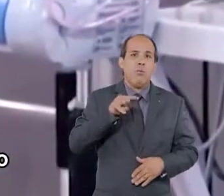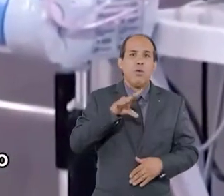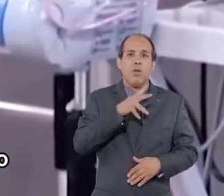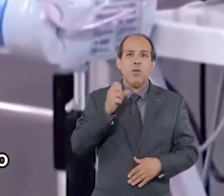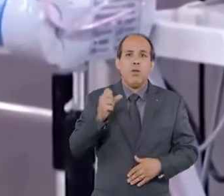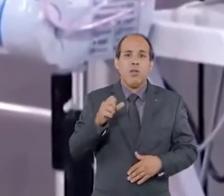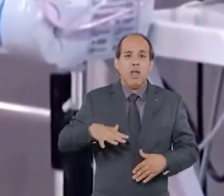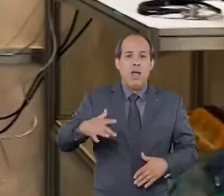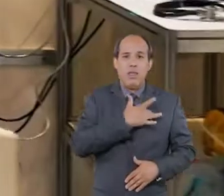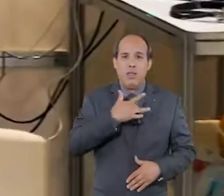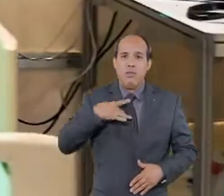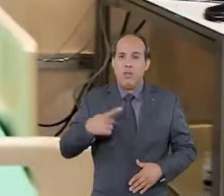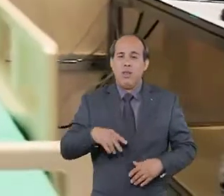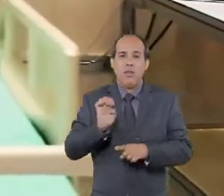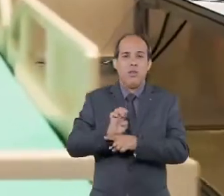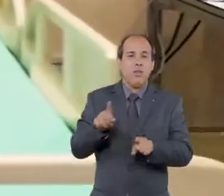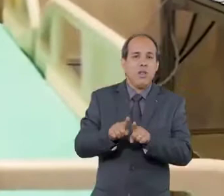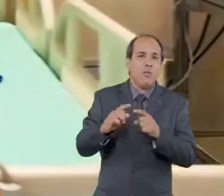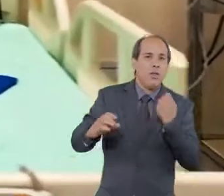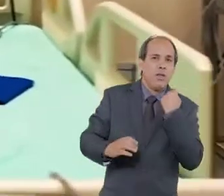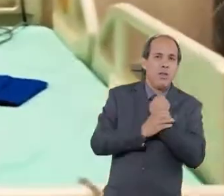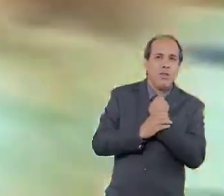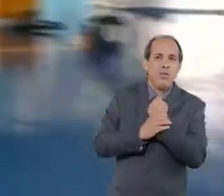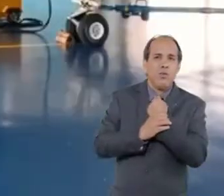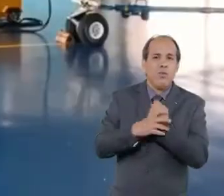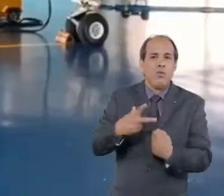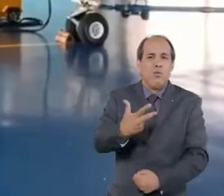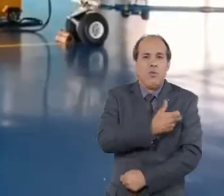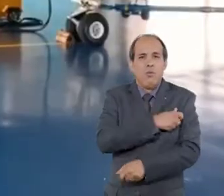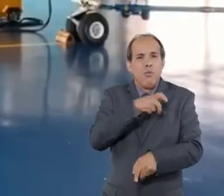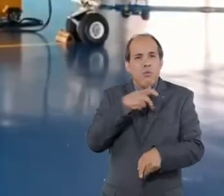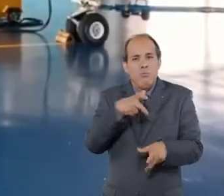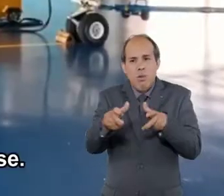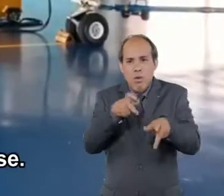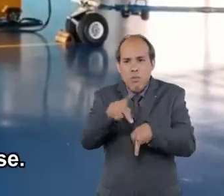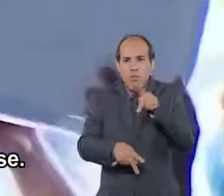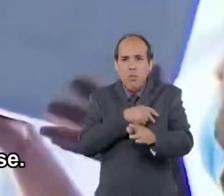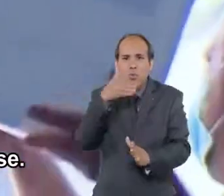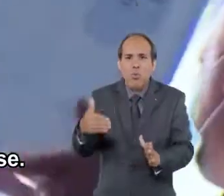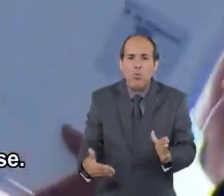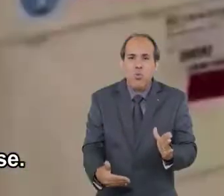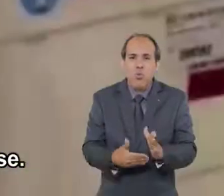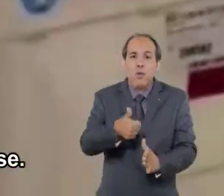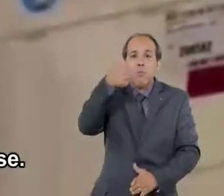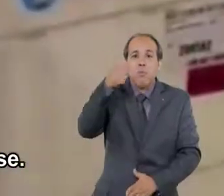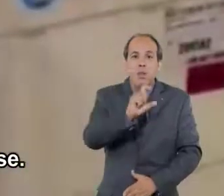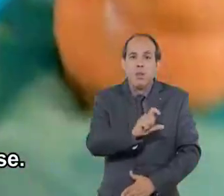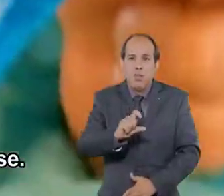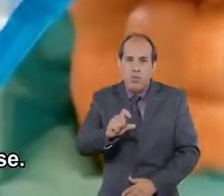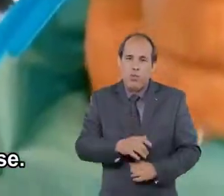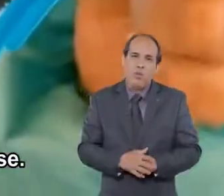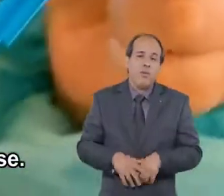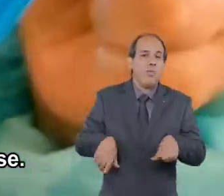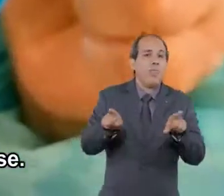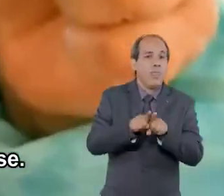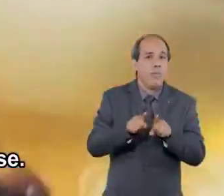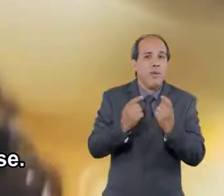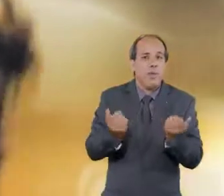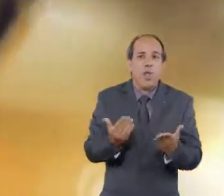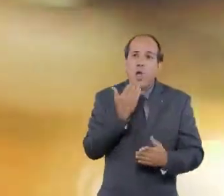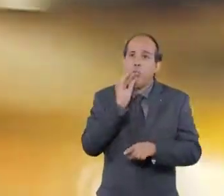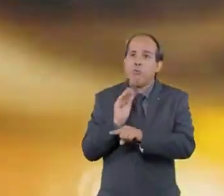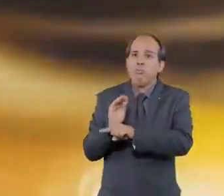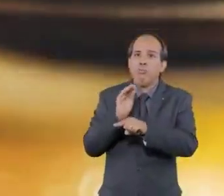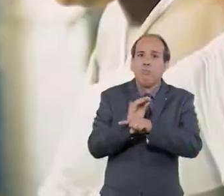,8 bilhão para investir na saúde aqui no estado. E garantiu vacinas para imunizar toda a população com pelo menos a primeira dose.